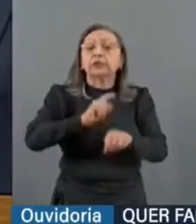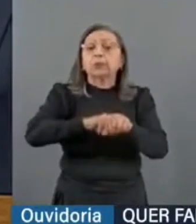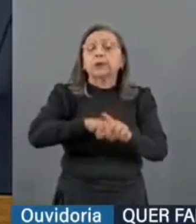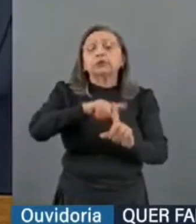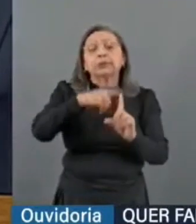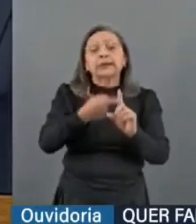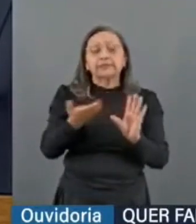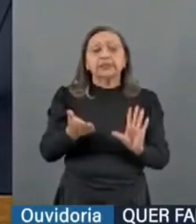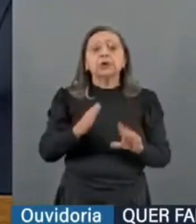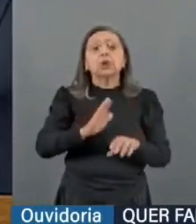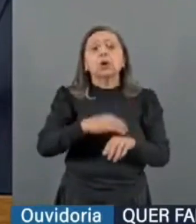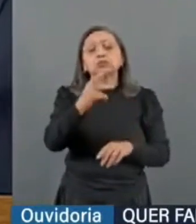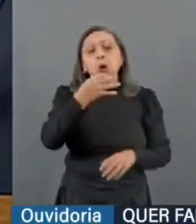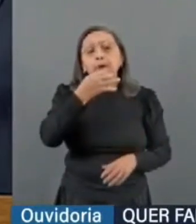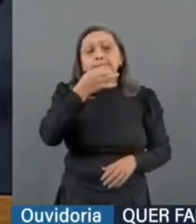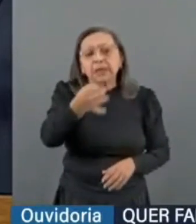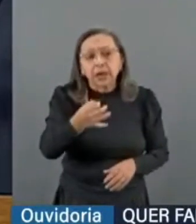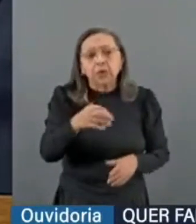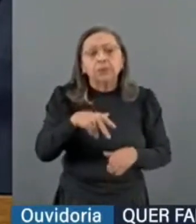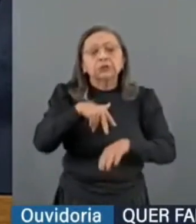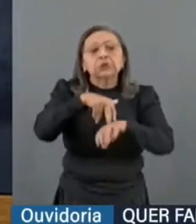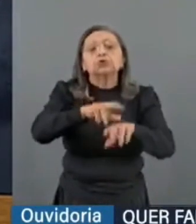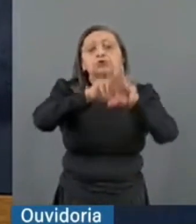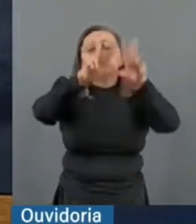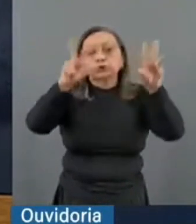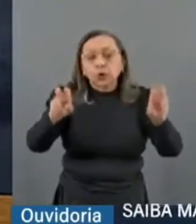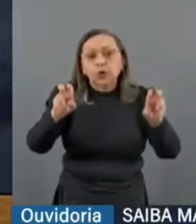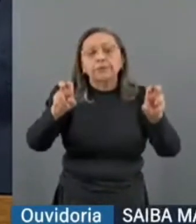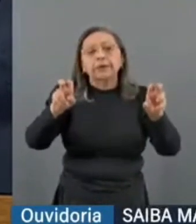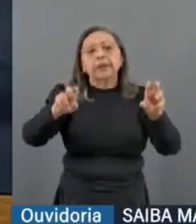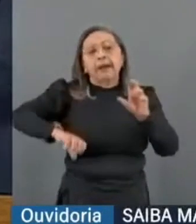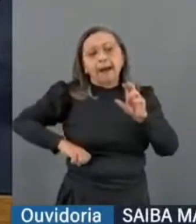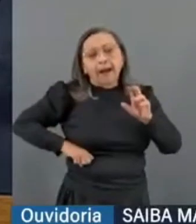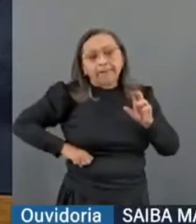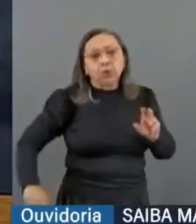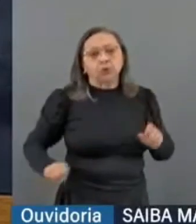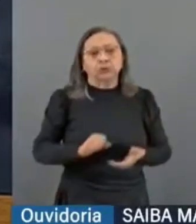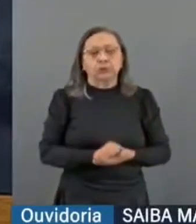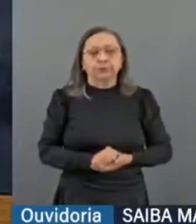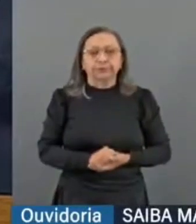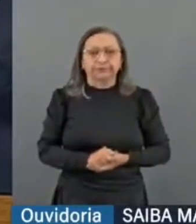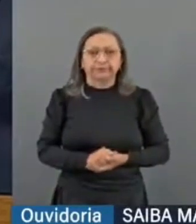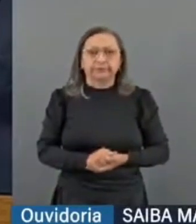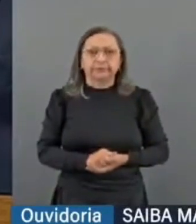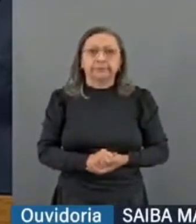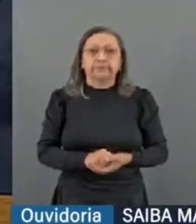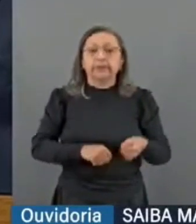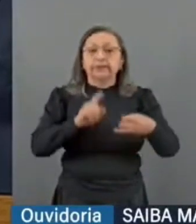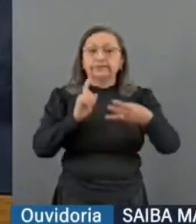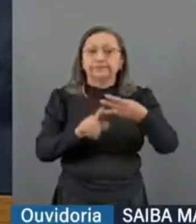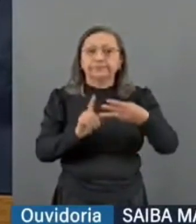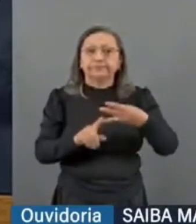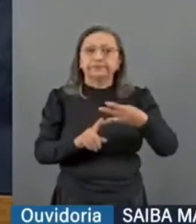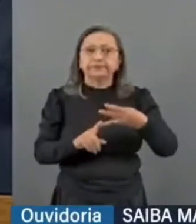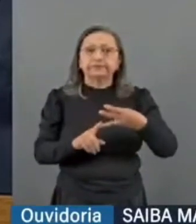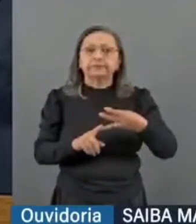posição do senhor sobre o assassinato de inocentes no ventre de suas mães? Terceiro,